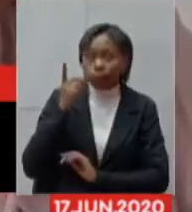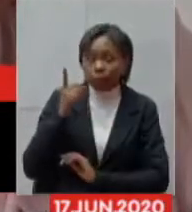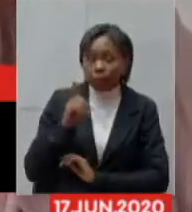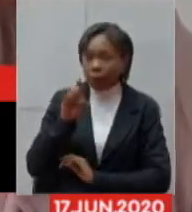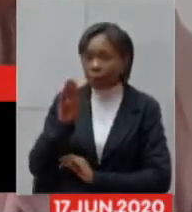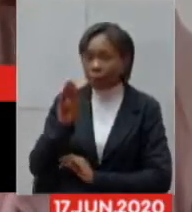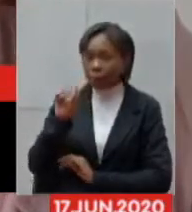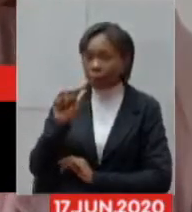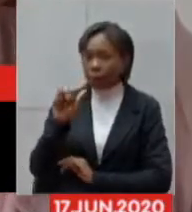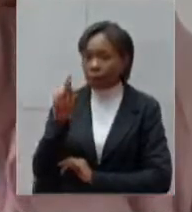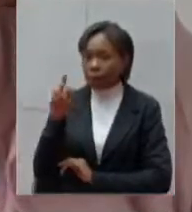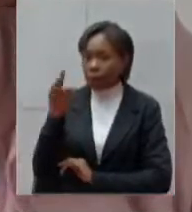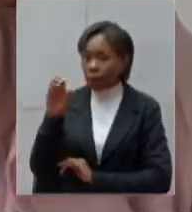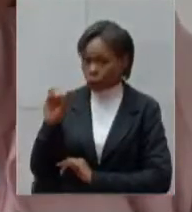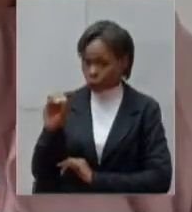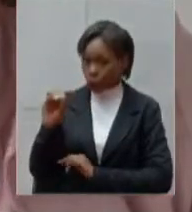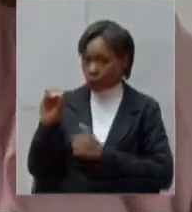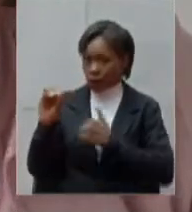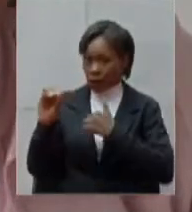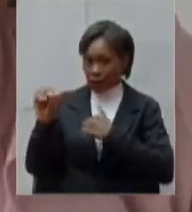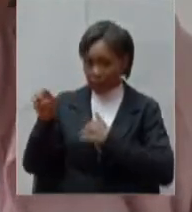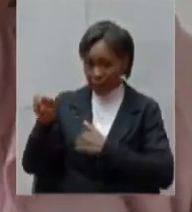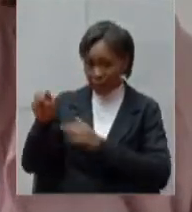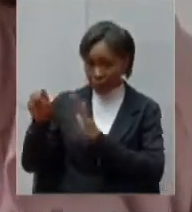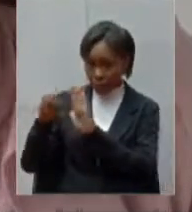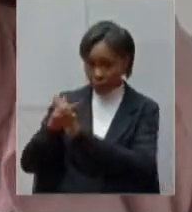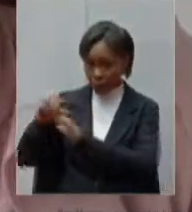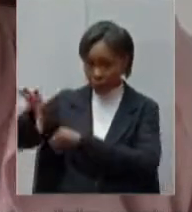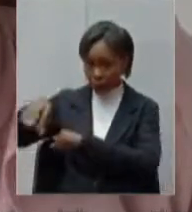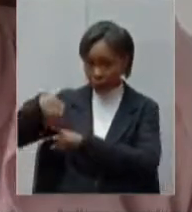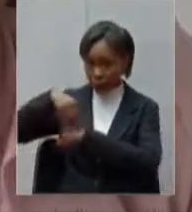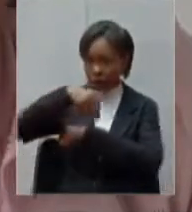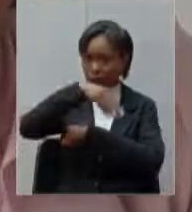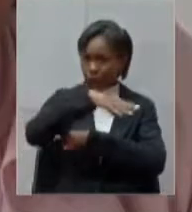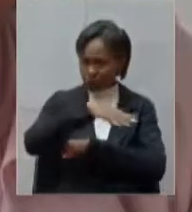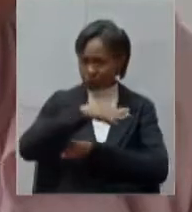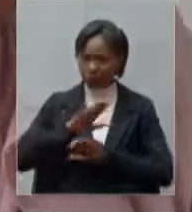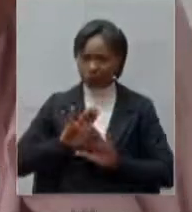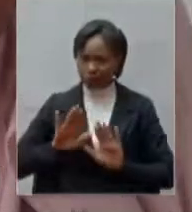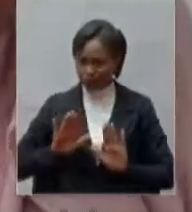estou apenas transmitindo essas perguntas do deputado Bartô